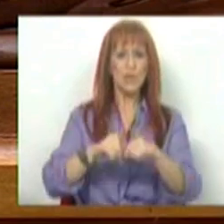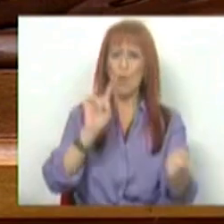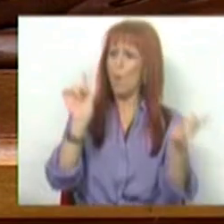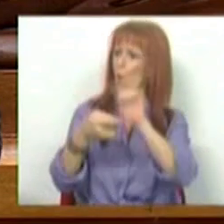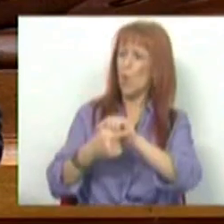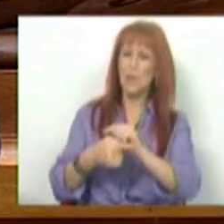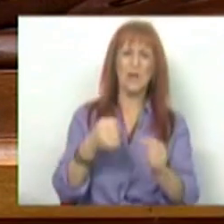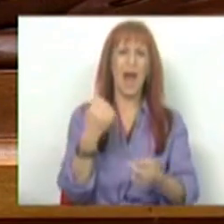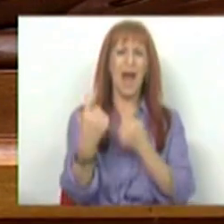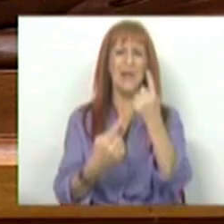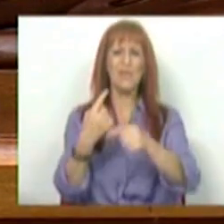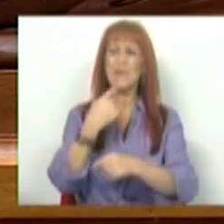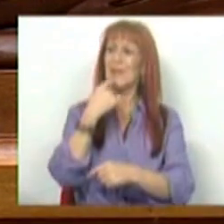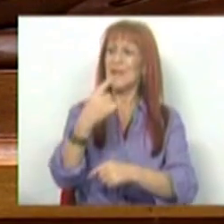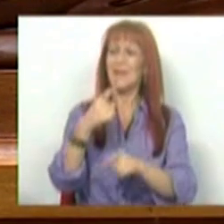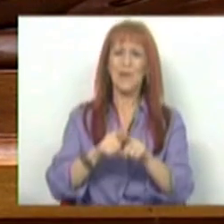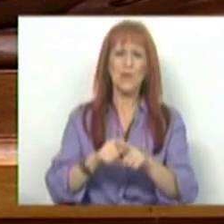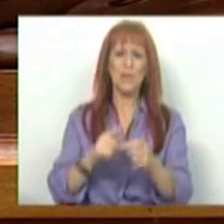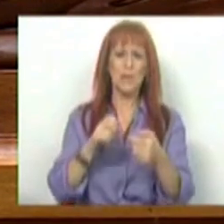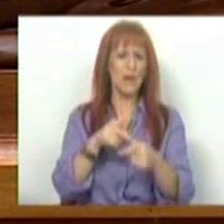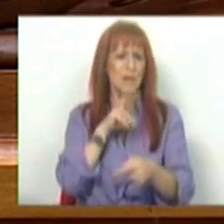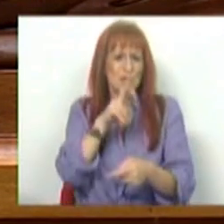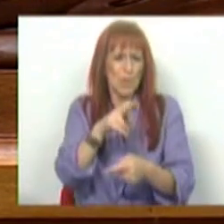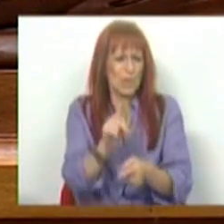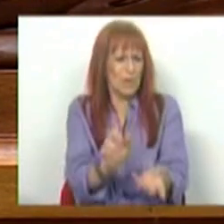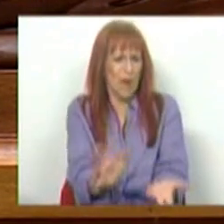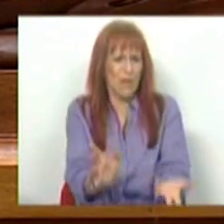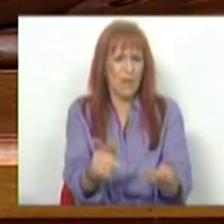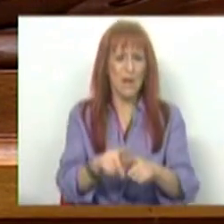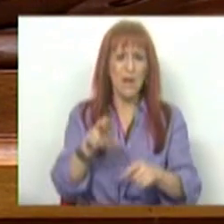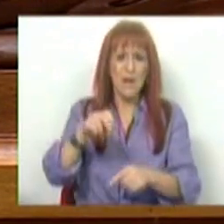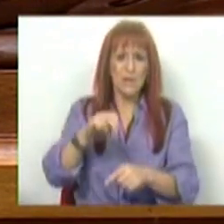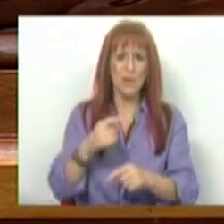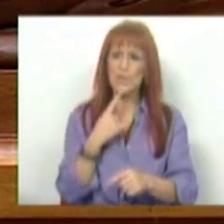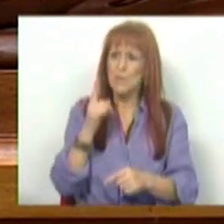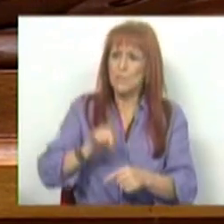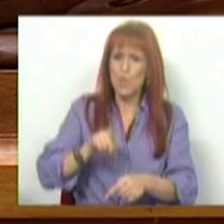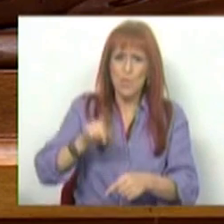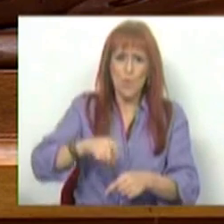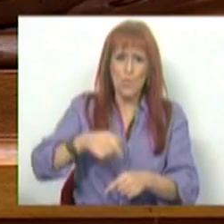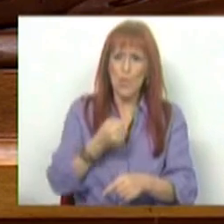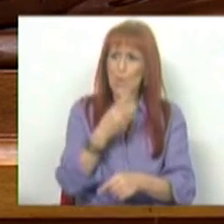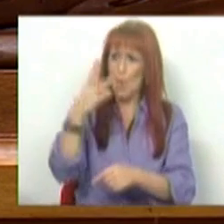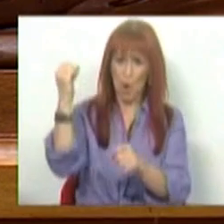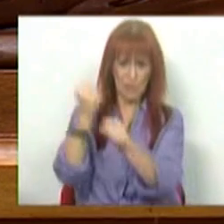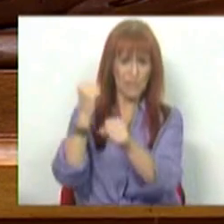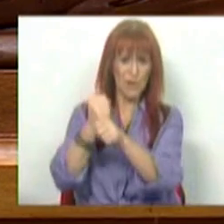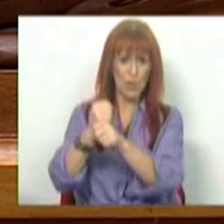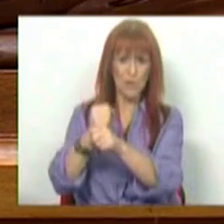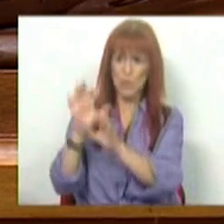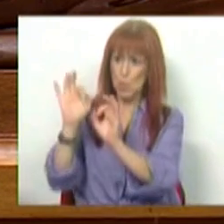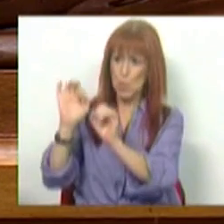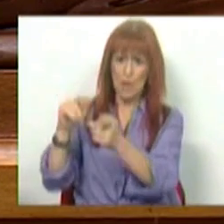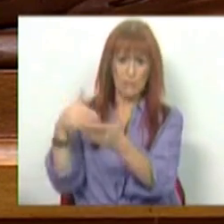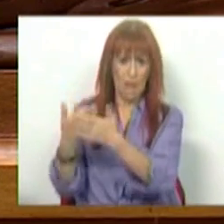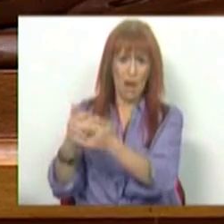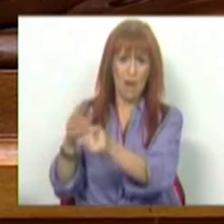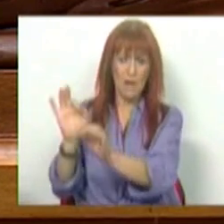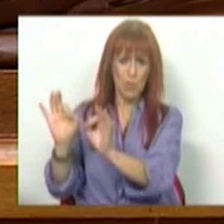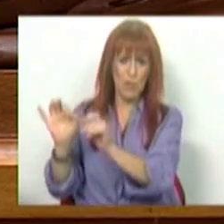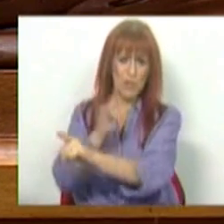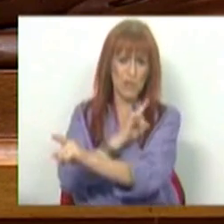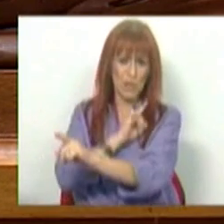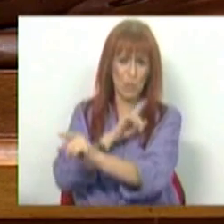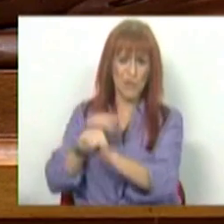ao contrário de que muitas vezes é afirmado sem contraditório, O SNF recorre muitas vezes aos serviços portadores de serviços privados